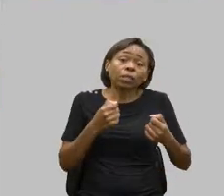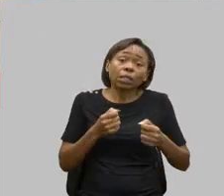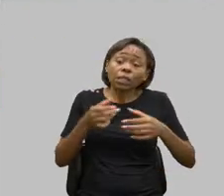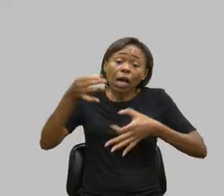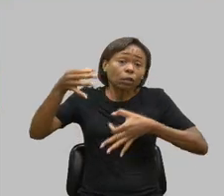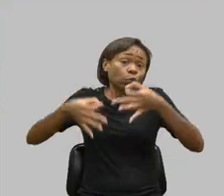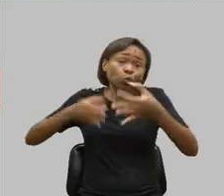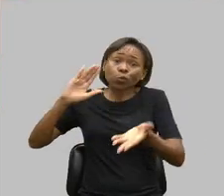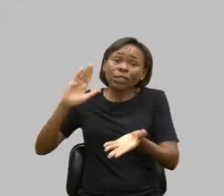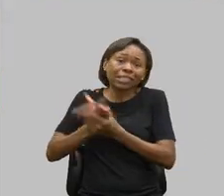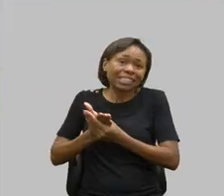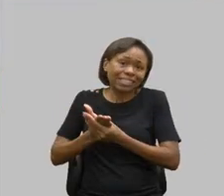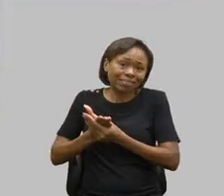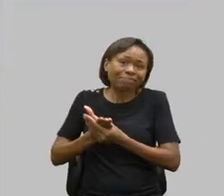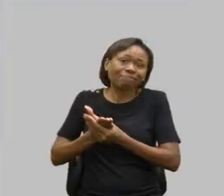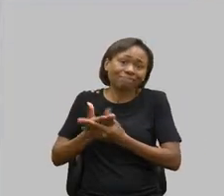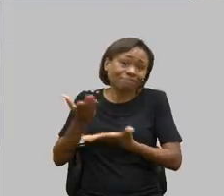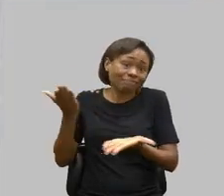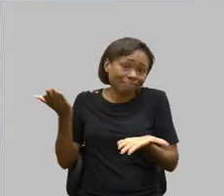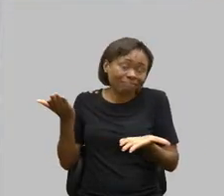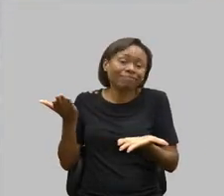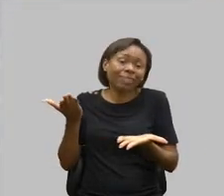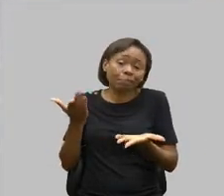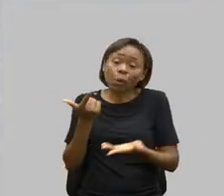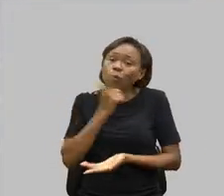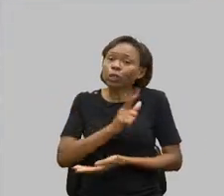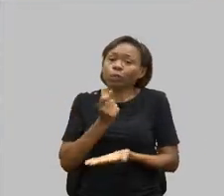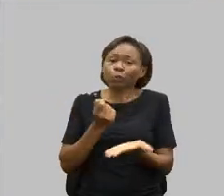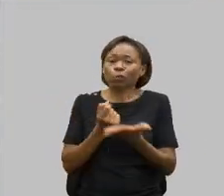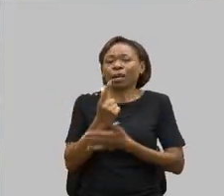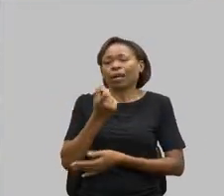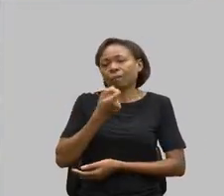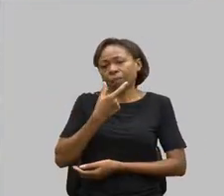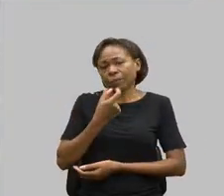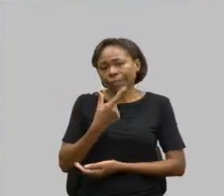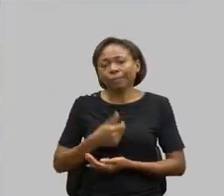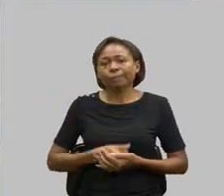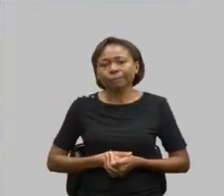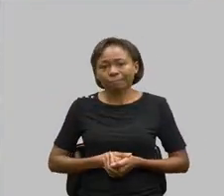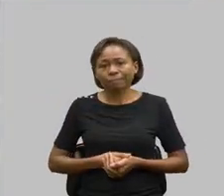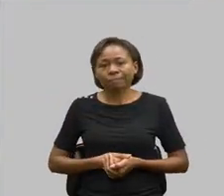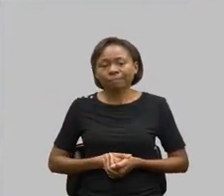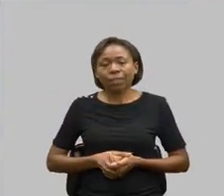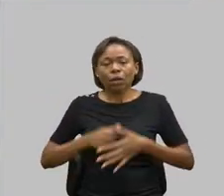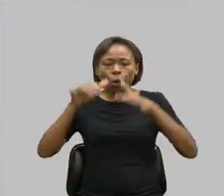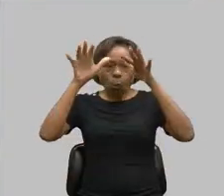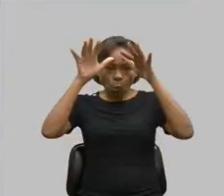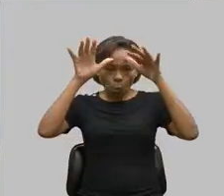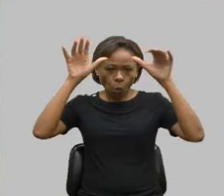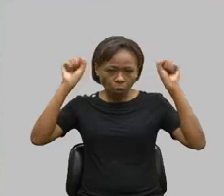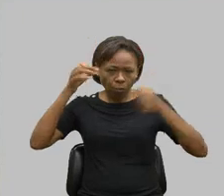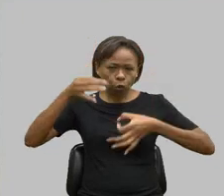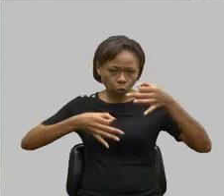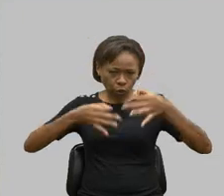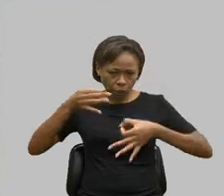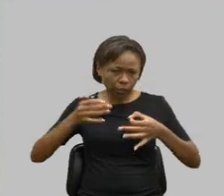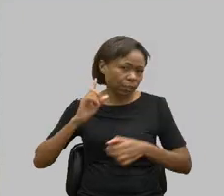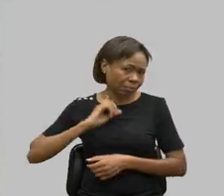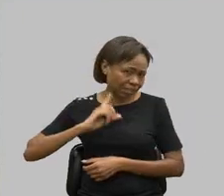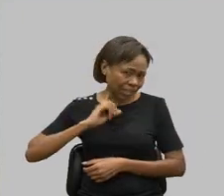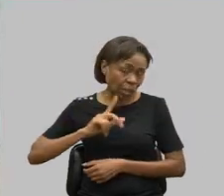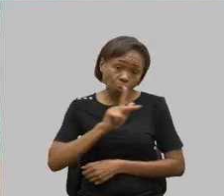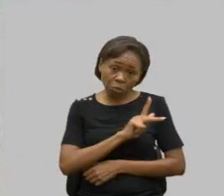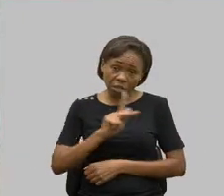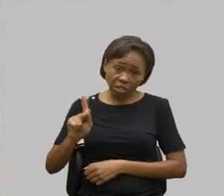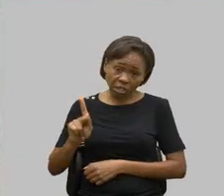nossa realidade, a realidade do dia a dia de todos nós. O presidente do Tribunal de Justiça de Minas Gerais disse que a proposta